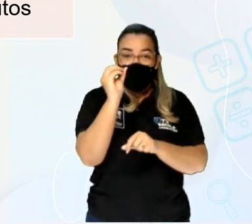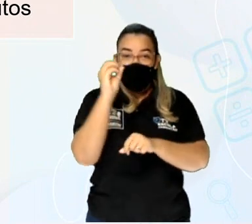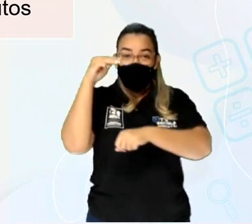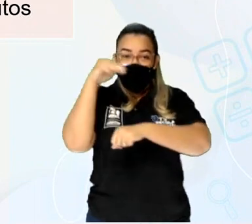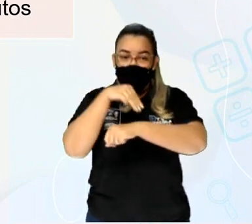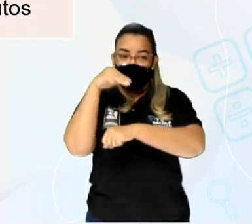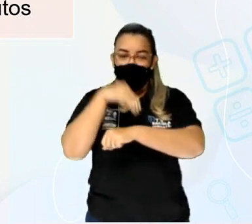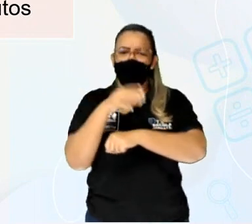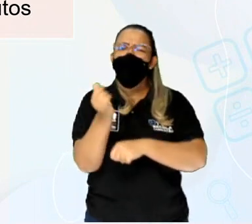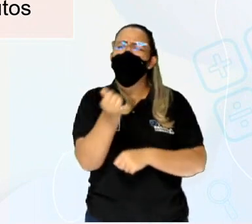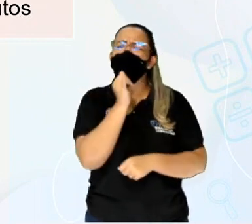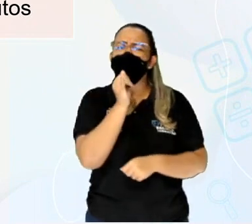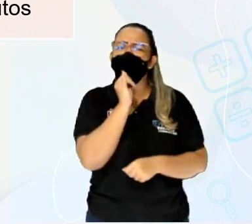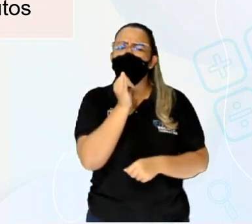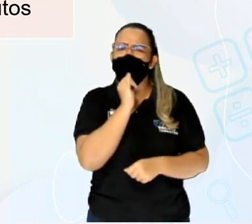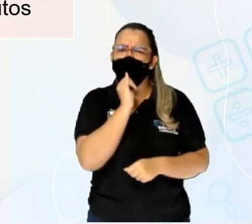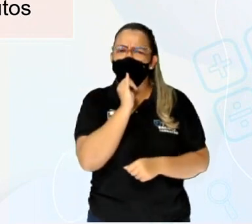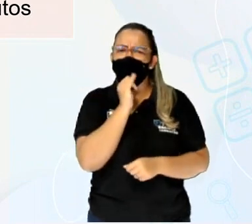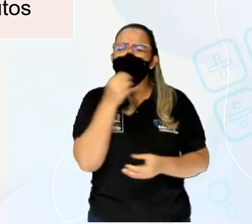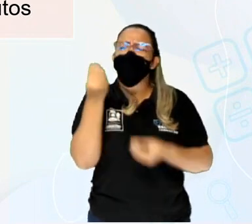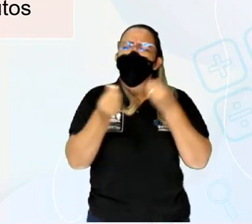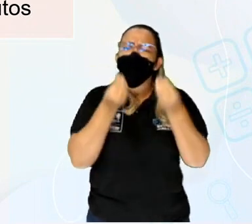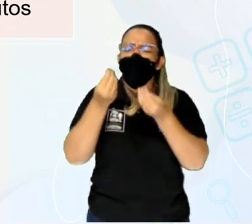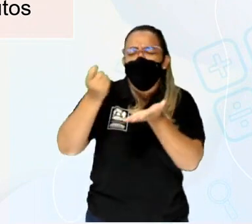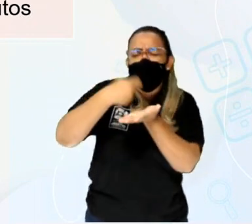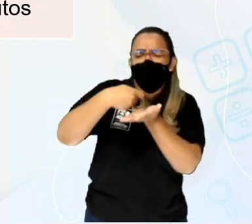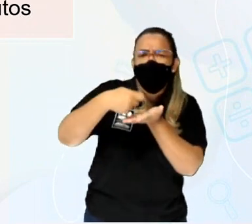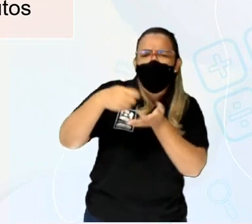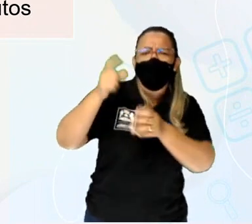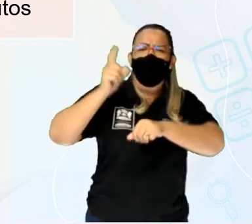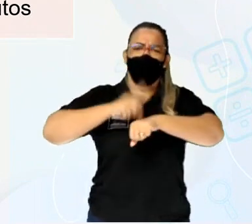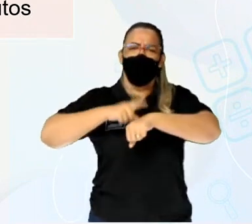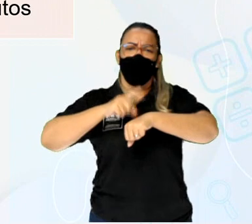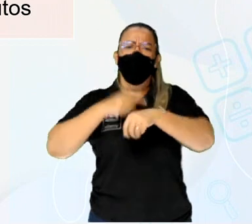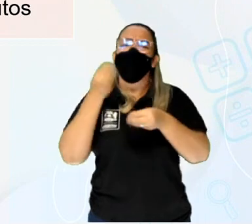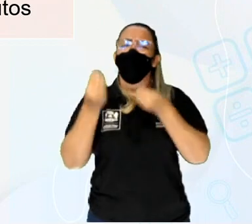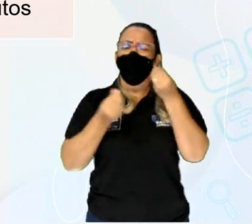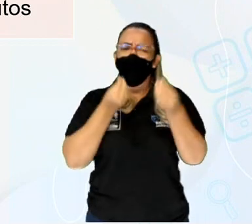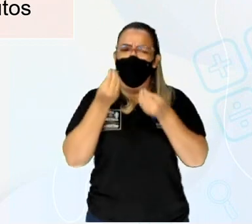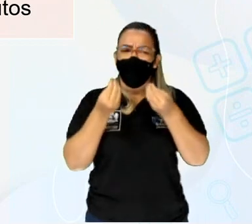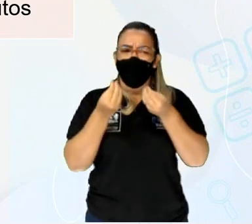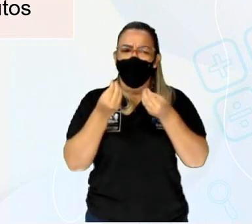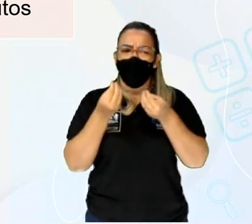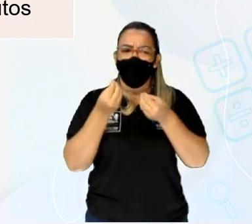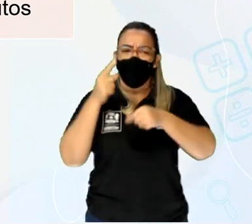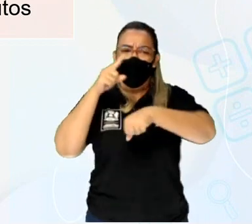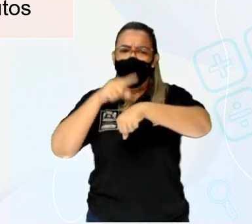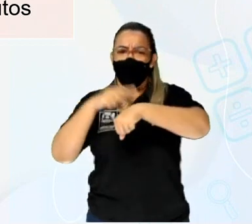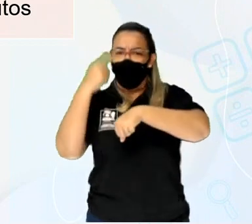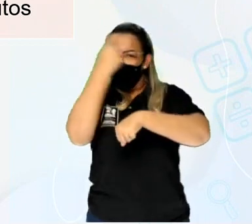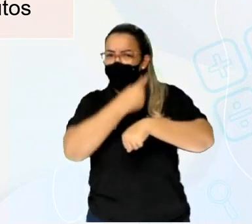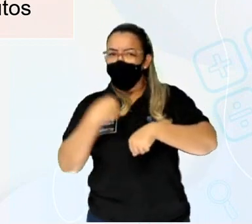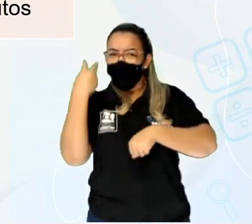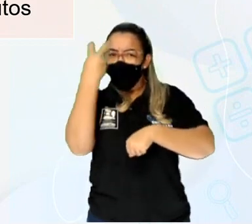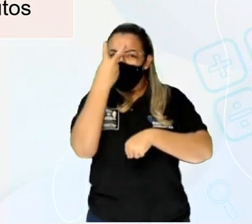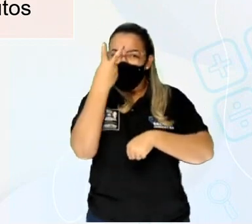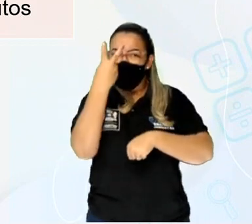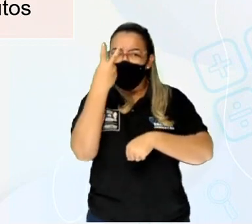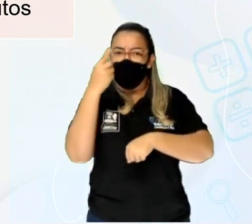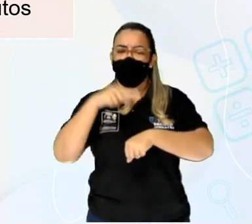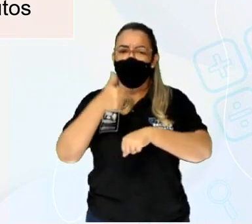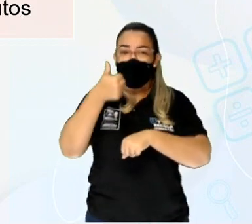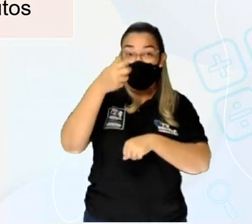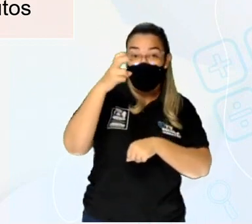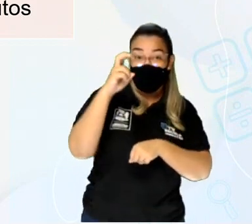Exemplos de como é feita a escrita correta das horas, tá? 2 horas e 15 minutos. Vamos fazer a